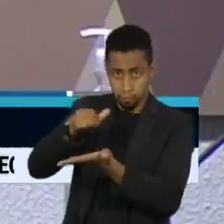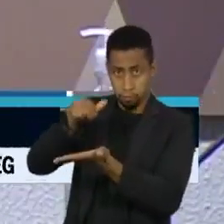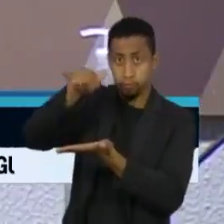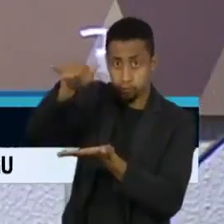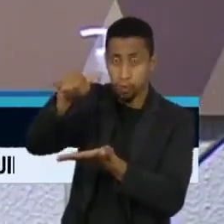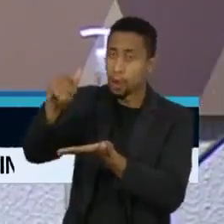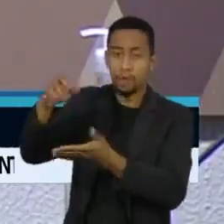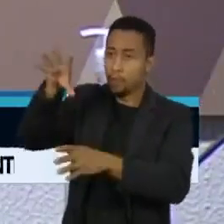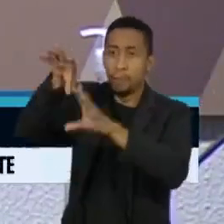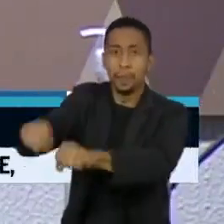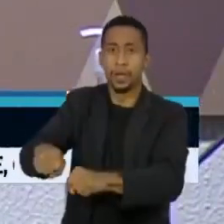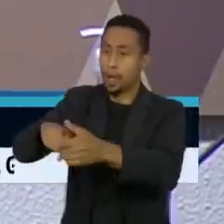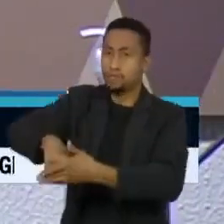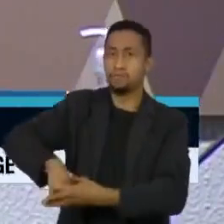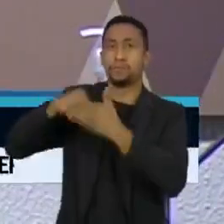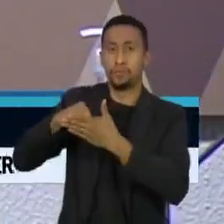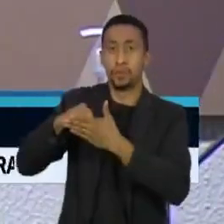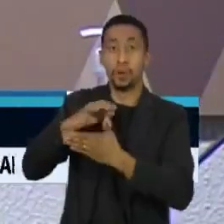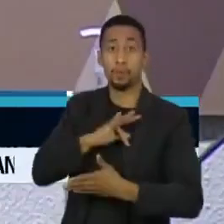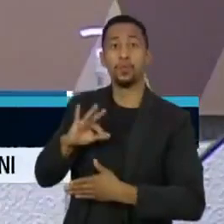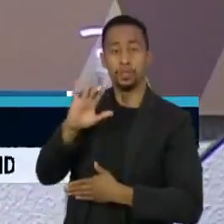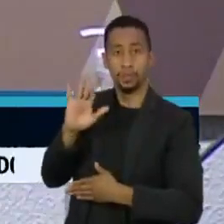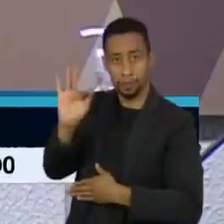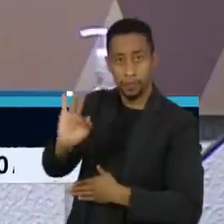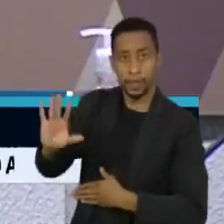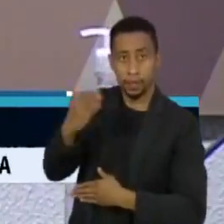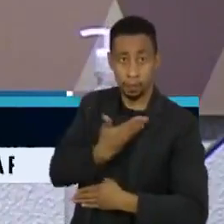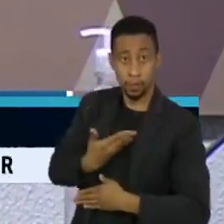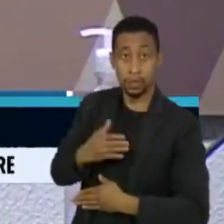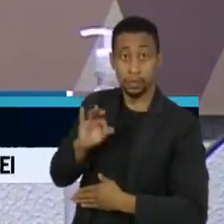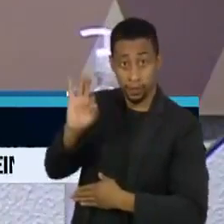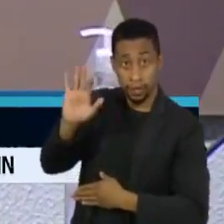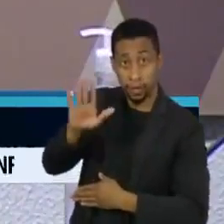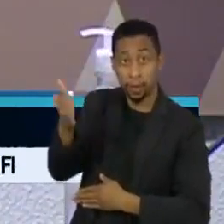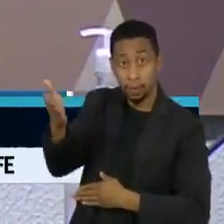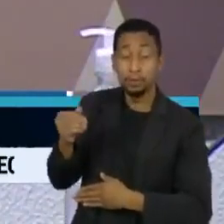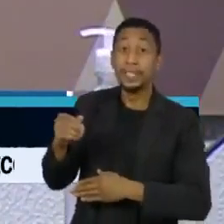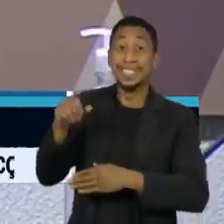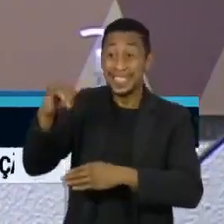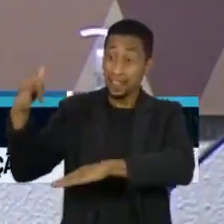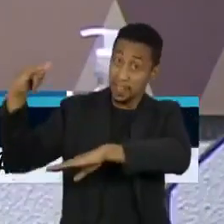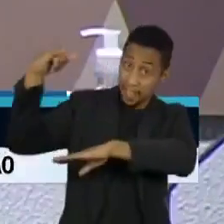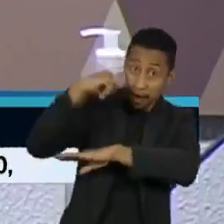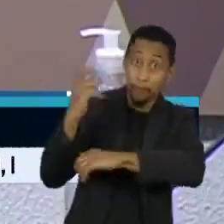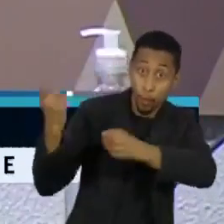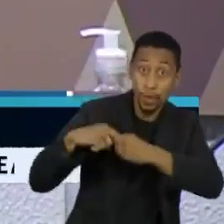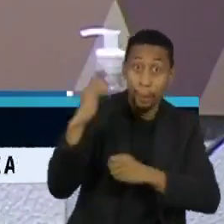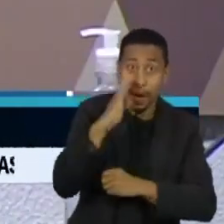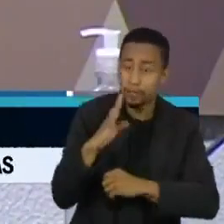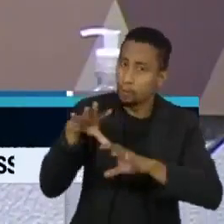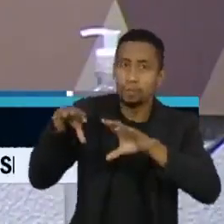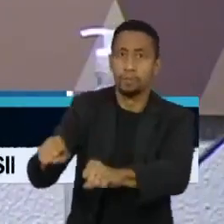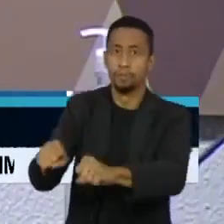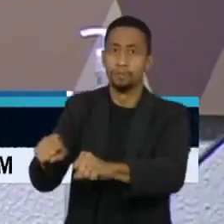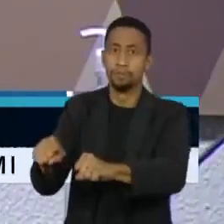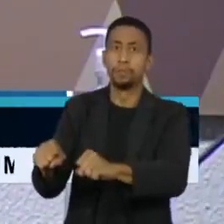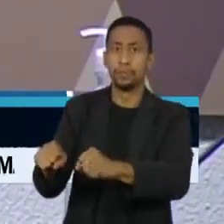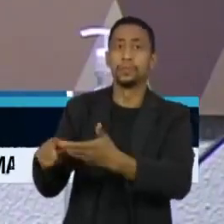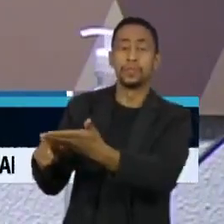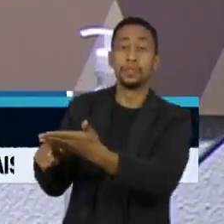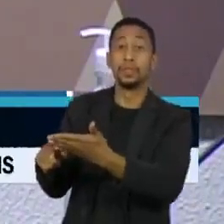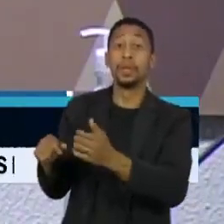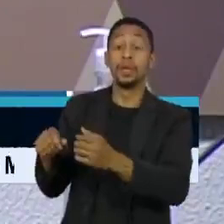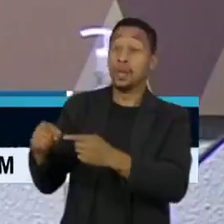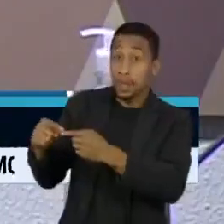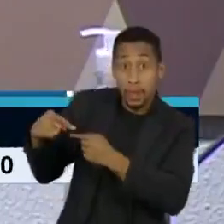imediatamente retido pela Polícia Federal, tão logo ele ingresse em território nacional. E somente se a lista